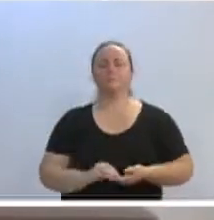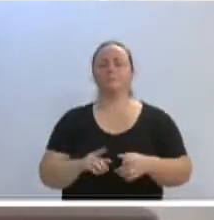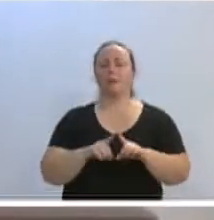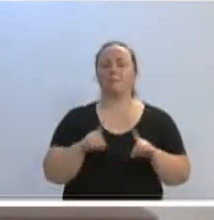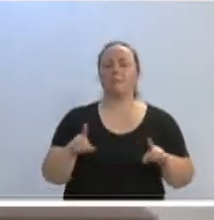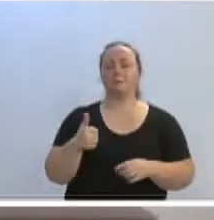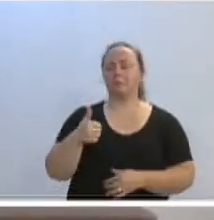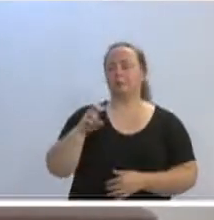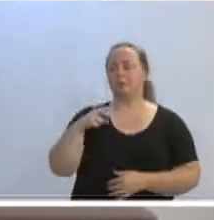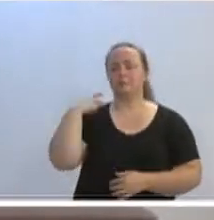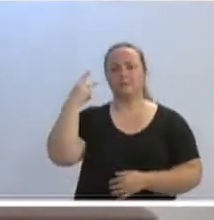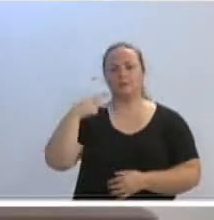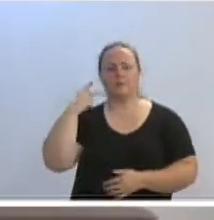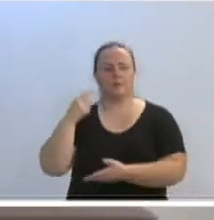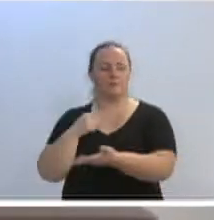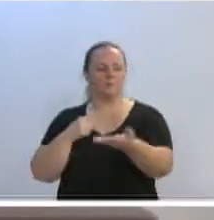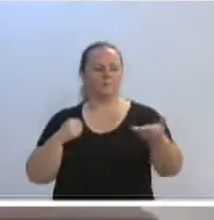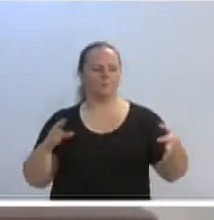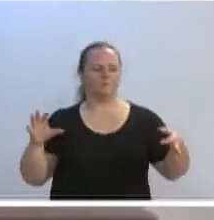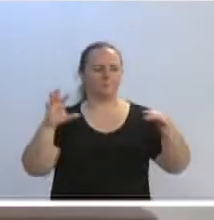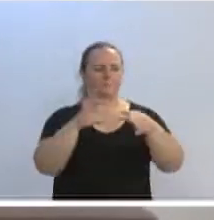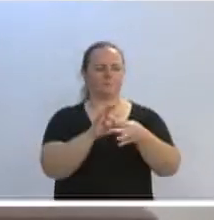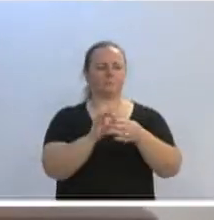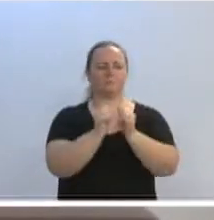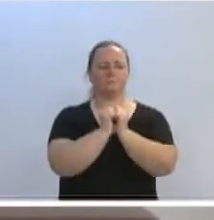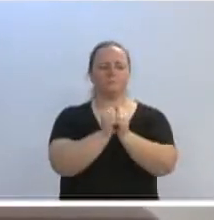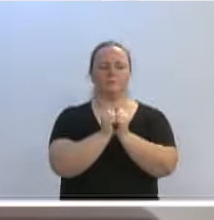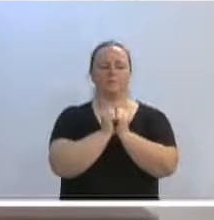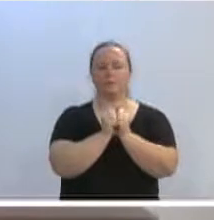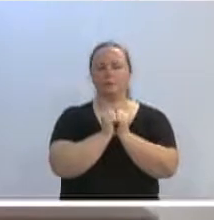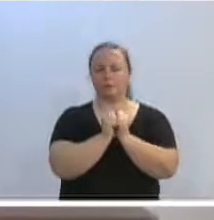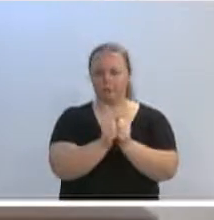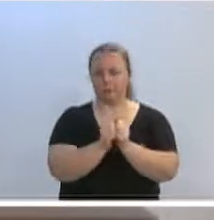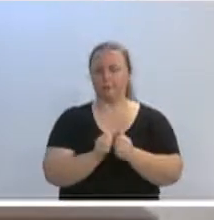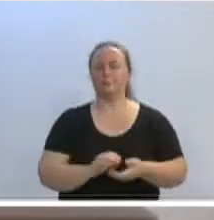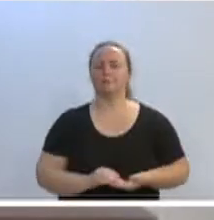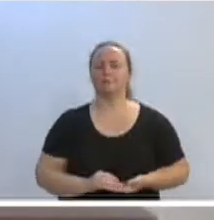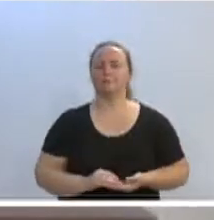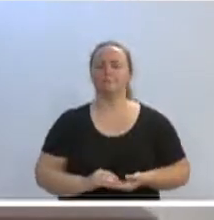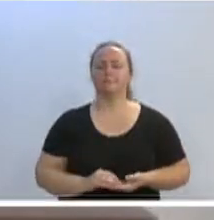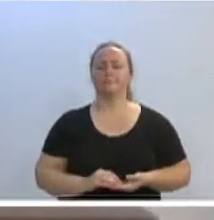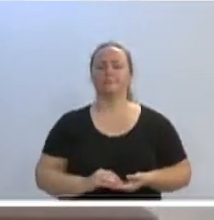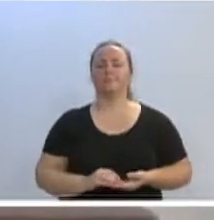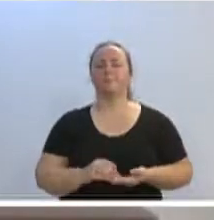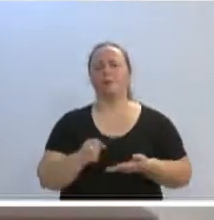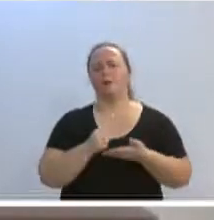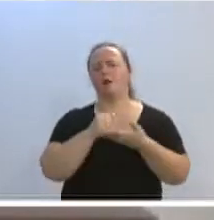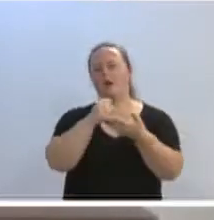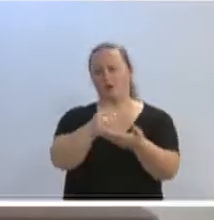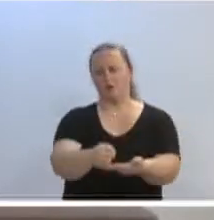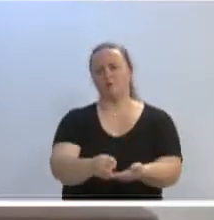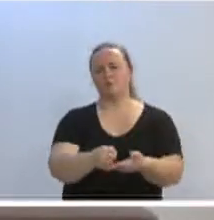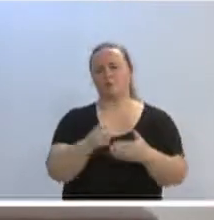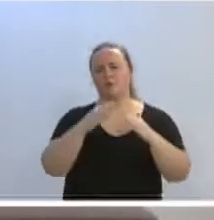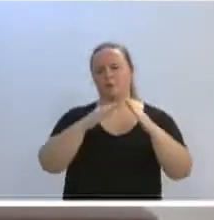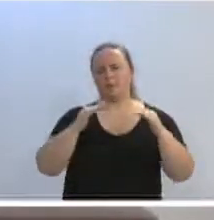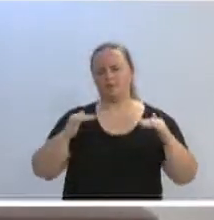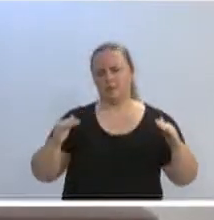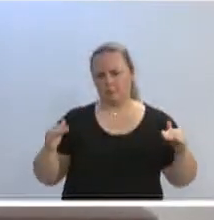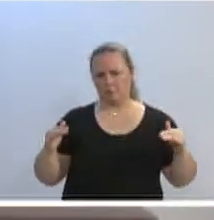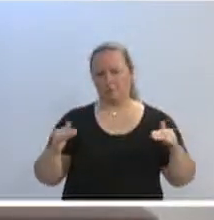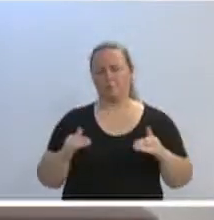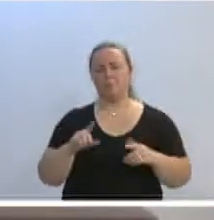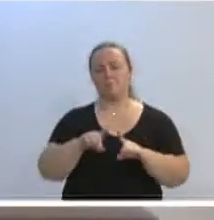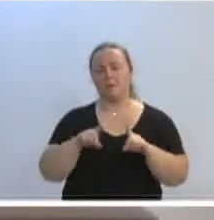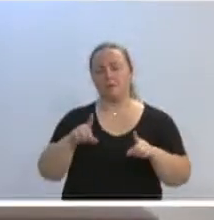15 vereadores deveriam fazer algum encaminhamento coletivo, e é o que nós vamos fazer na tarde de hoje, contra isso em favor do CEDUPES aqui e também do nosso município, pois acredito que